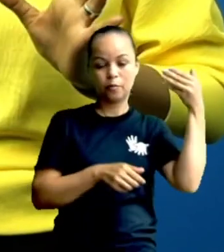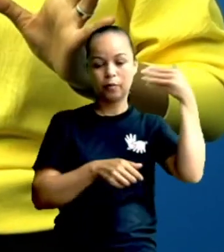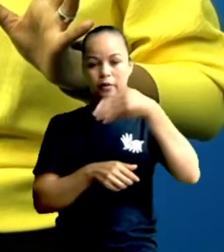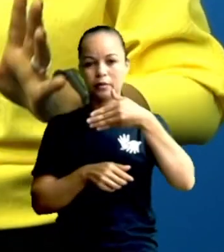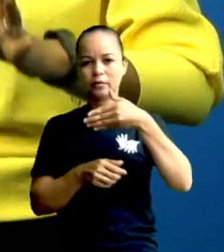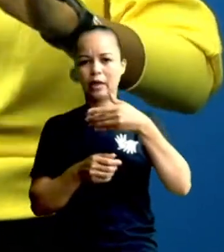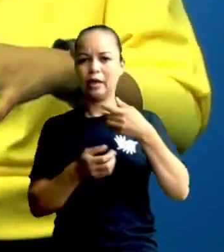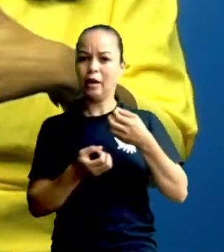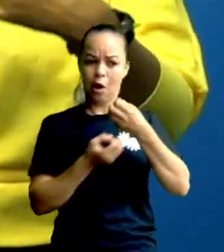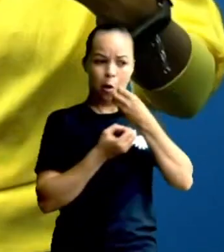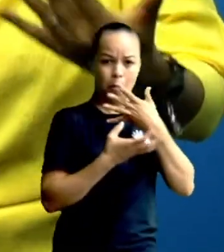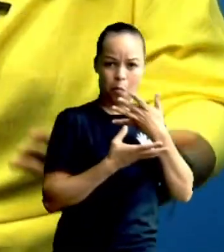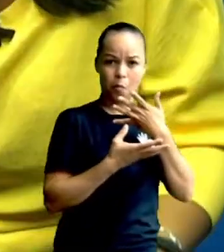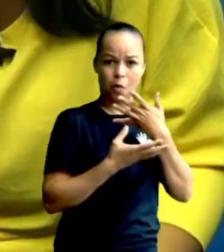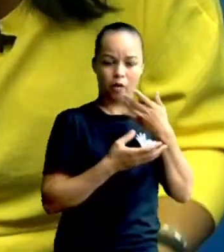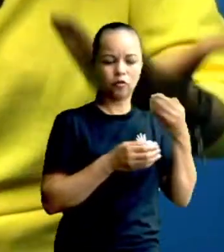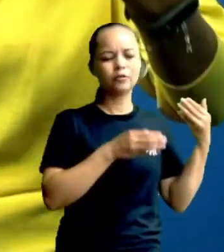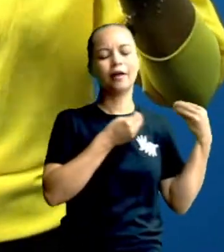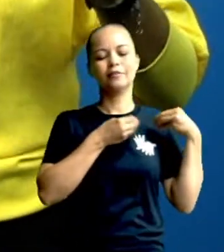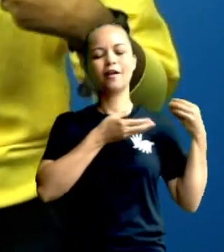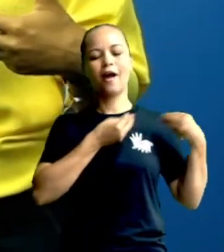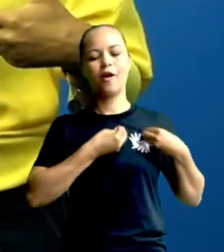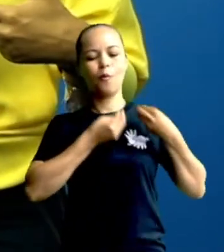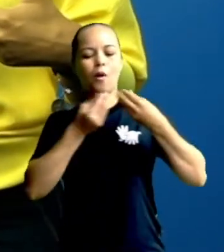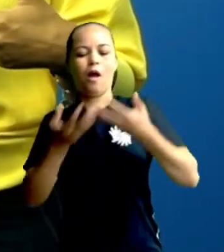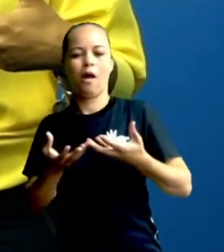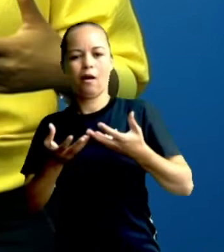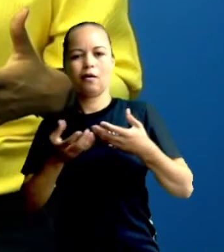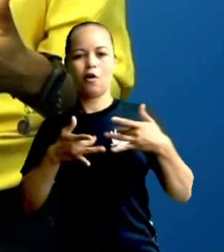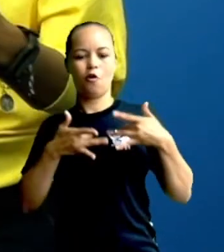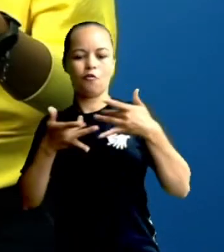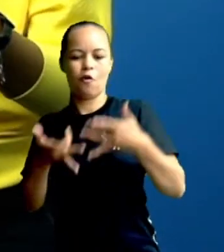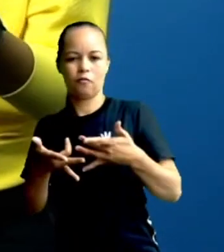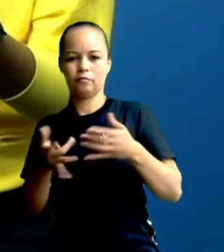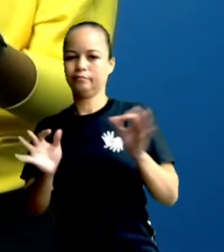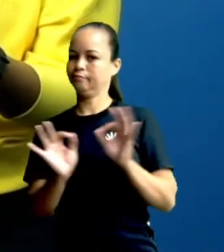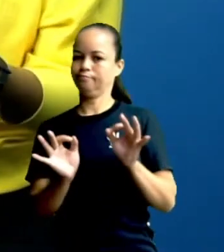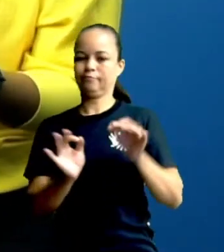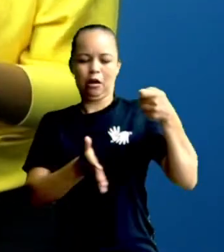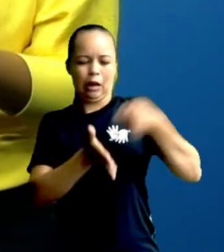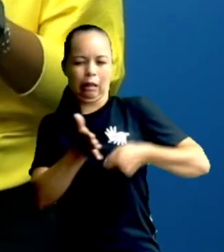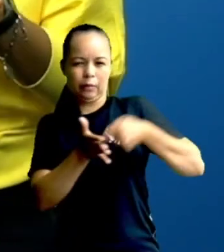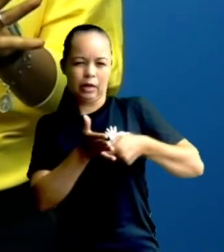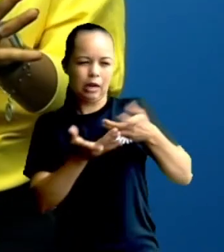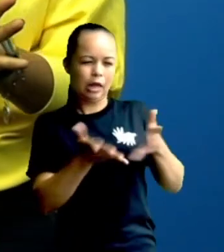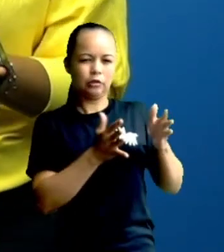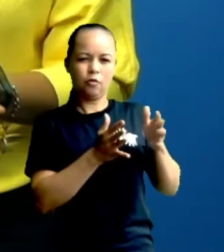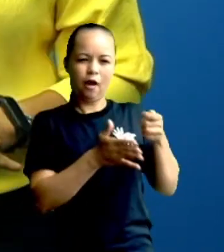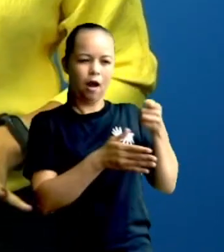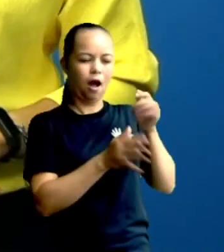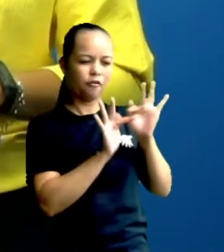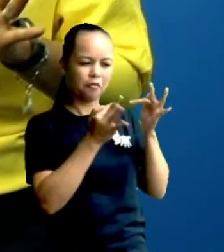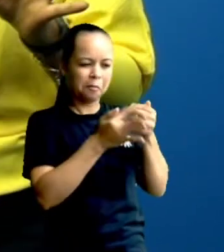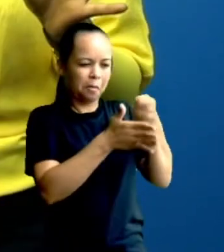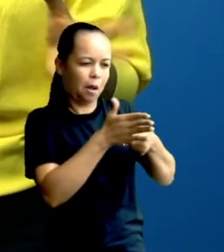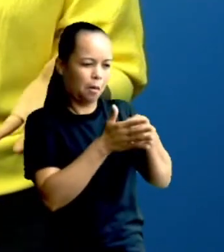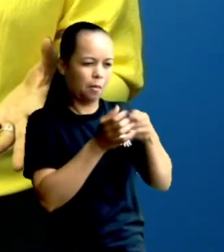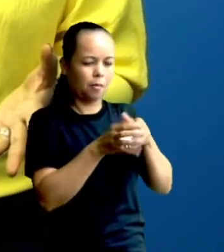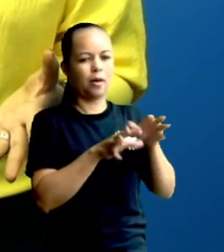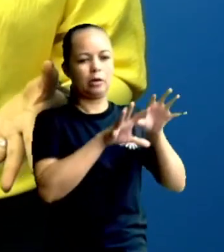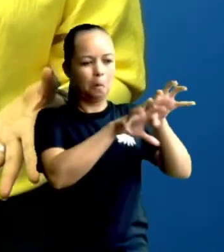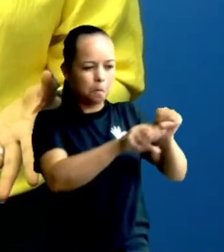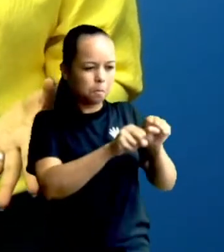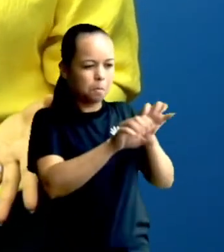vontade, não. Assim não, eles eram obrigados a vir para cá. Era ameaçada a família, enfim, era uma situação